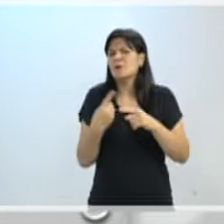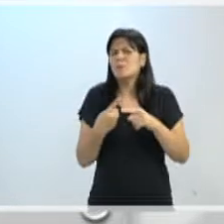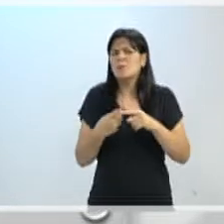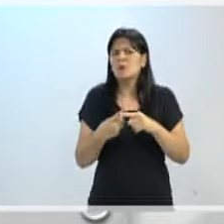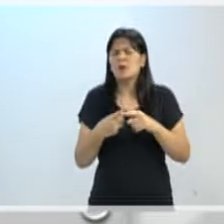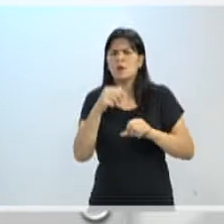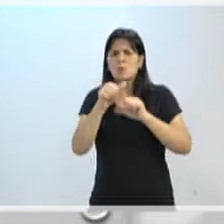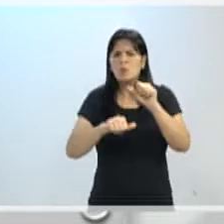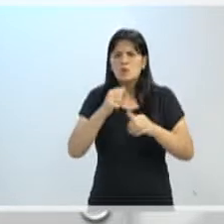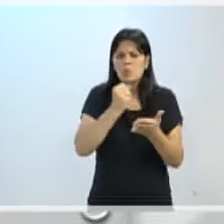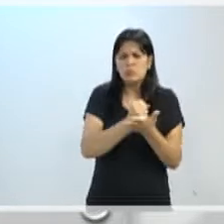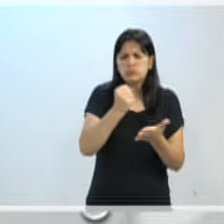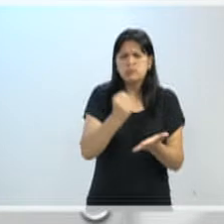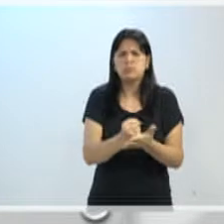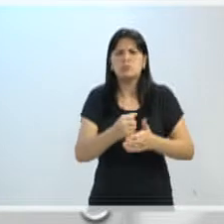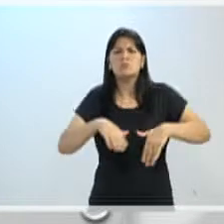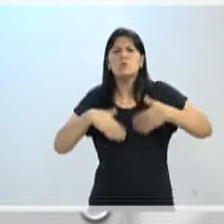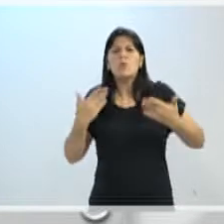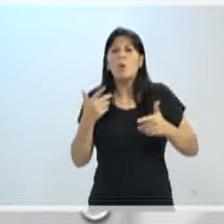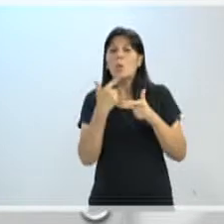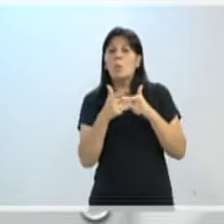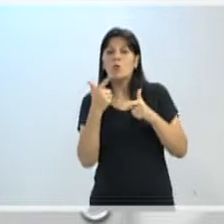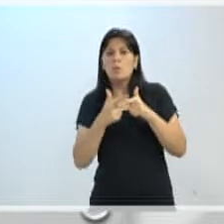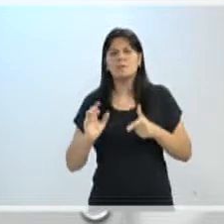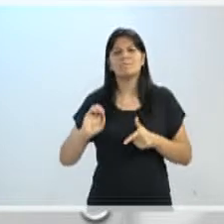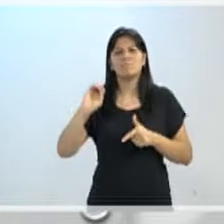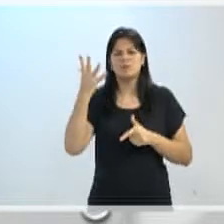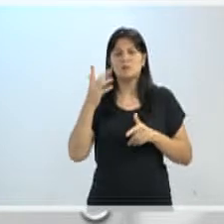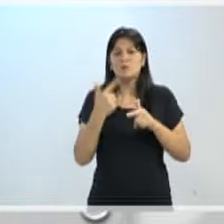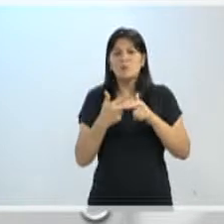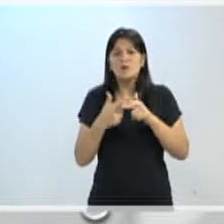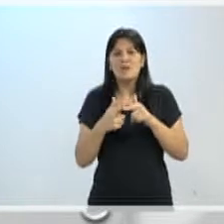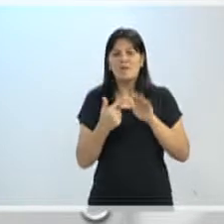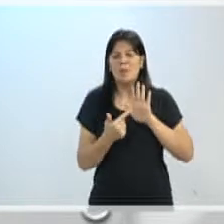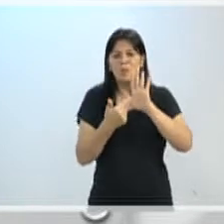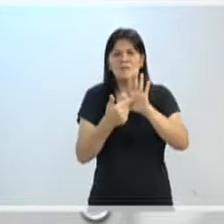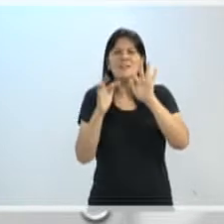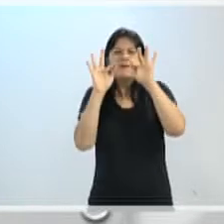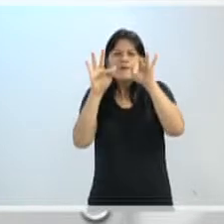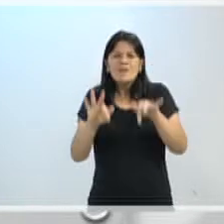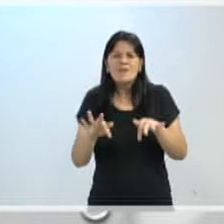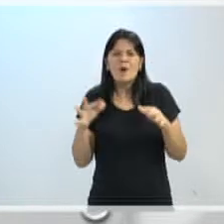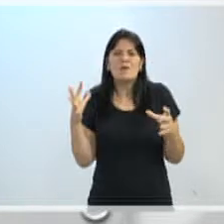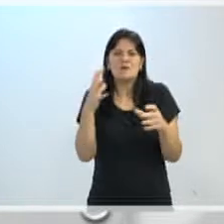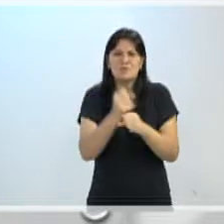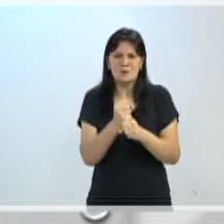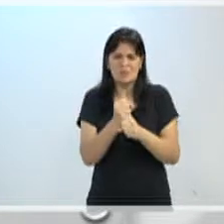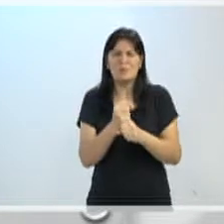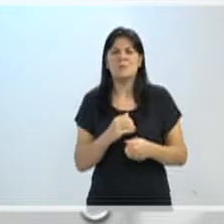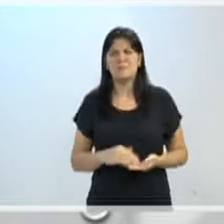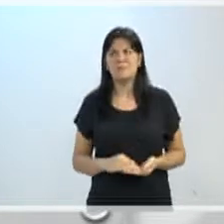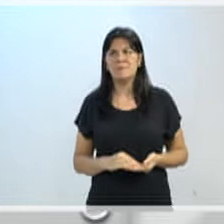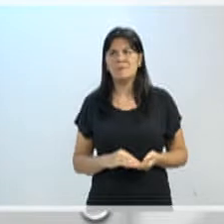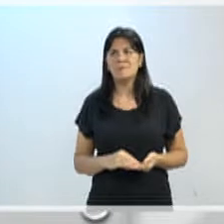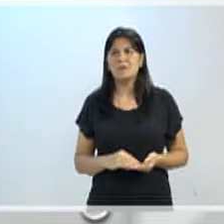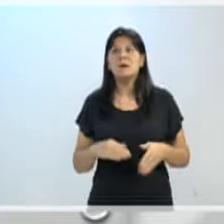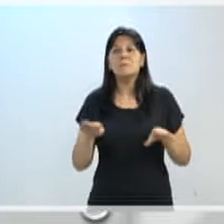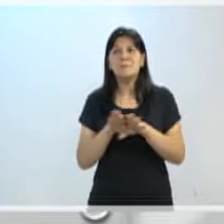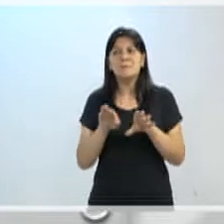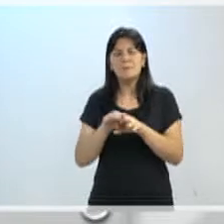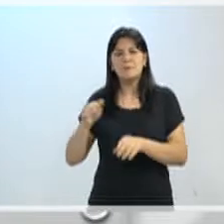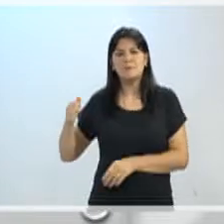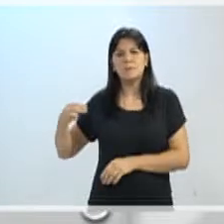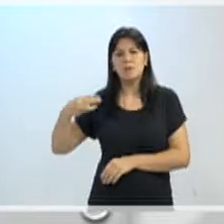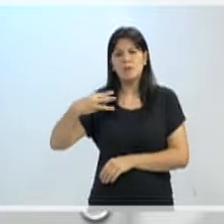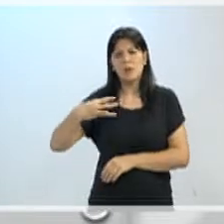são as condicionantes que vão afetar os números finais. E também no quadro 13, nós temos o fluxo de caixa